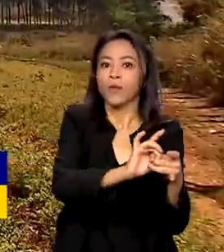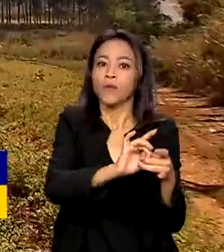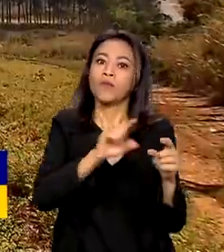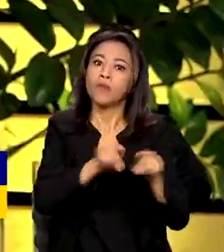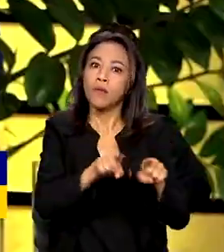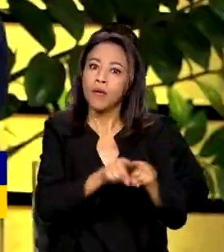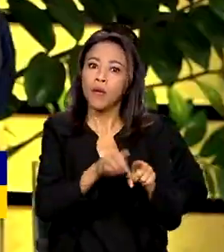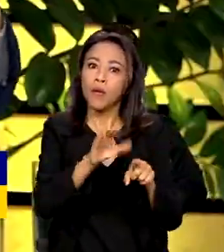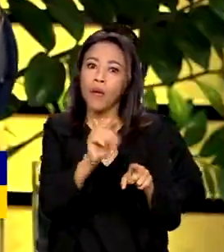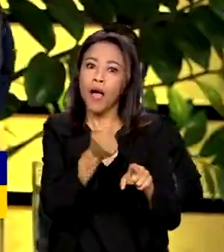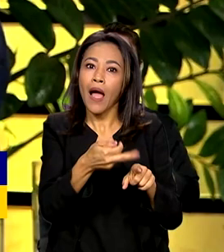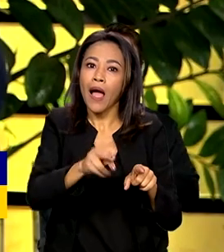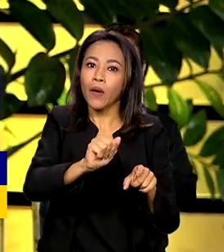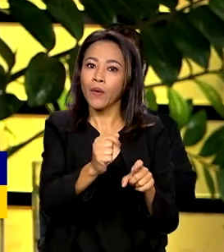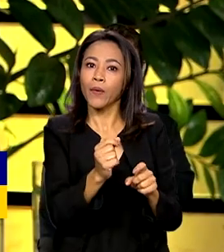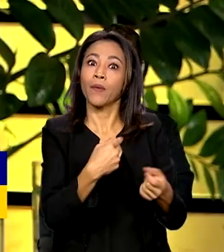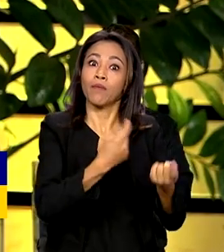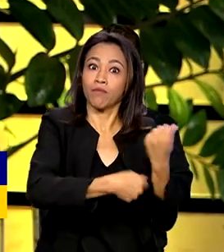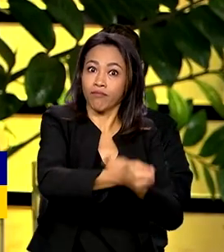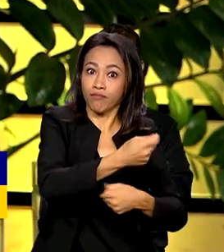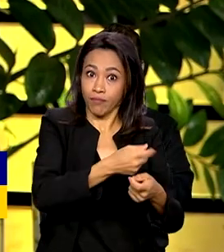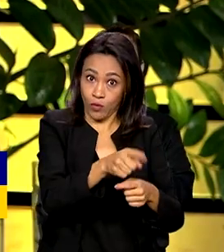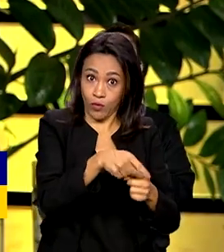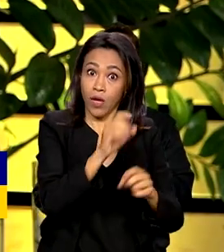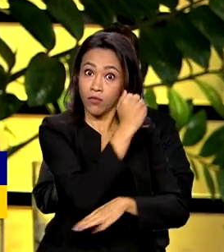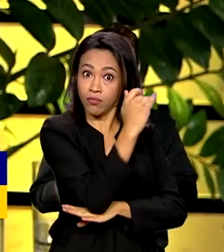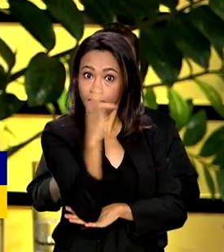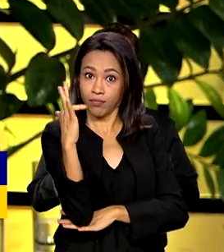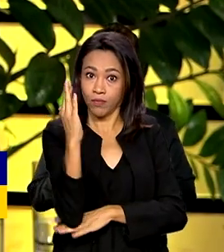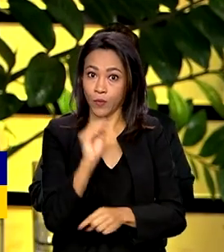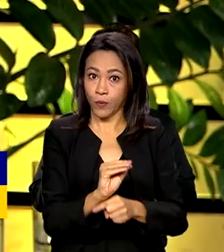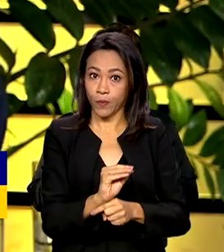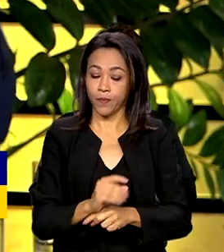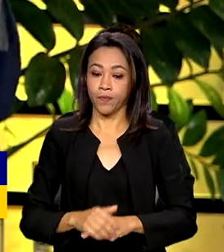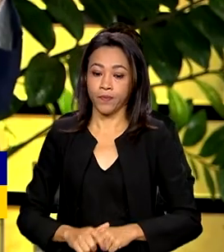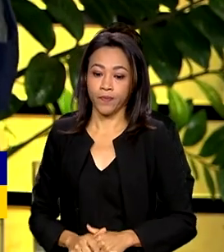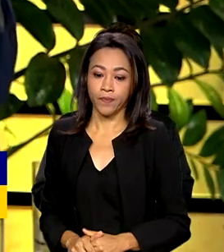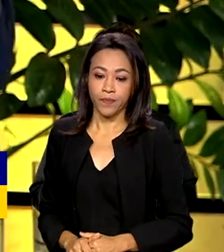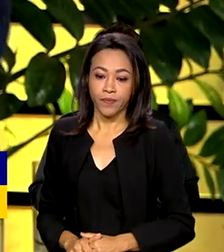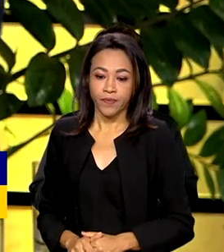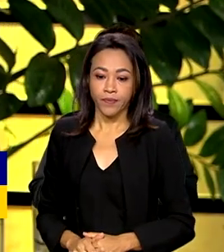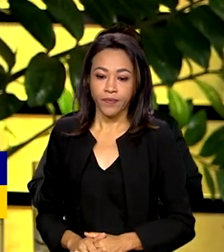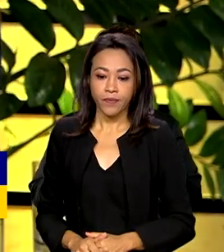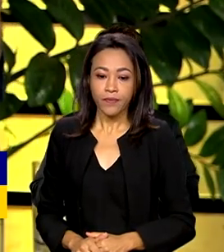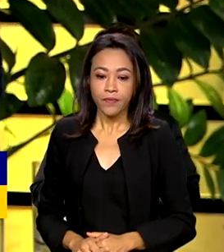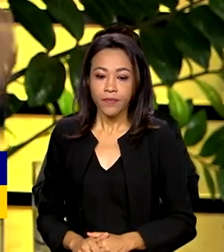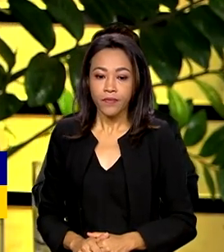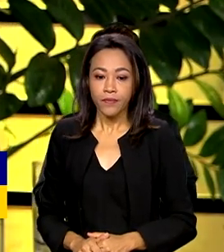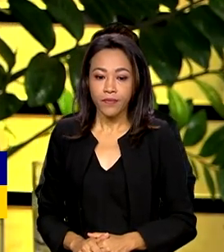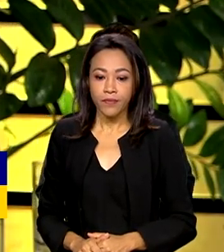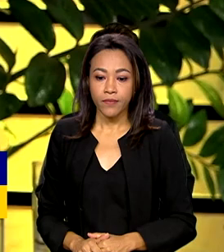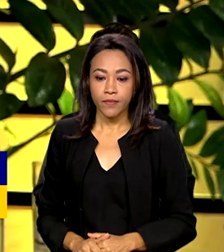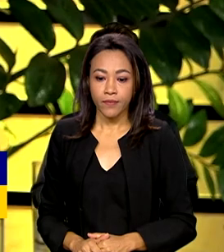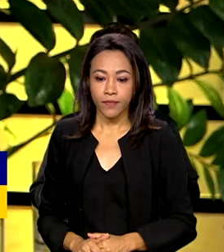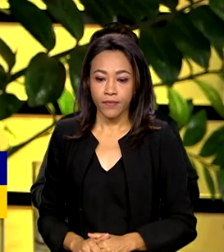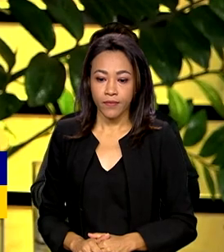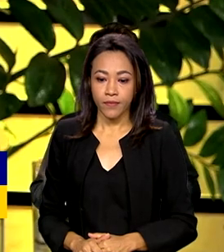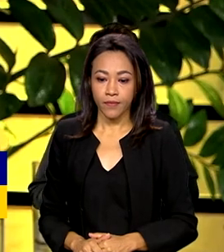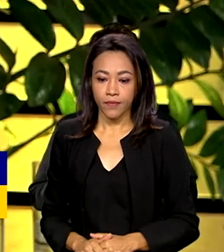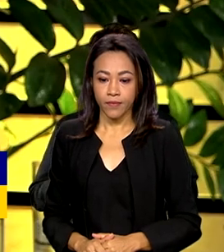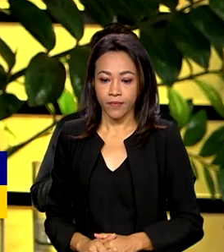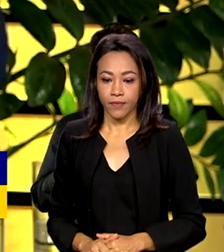No nosso plano safra da agricultura familiar, tem um estímulo maior à produção de alimentos.